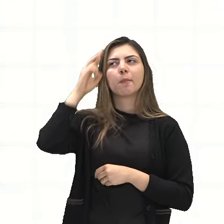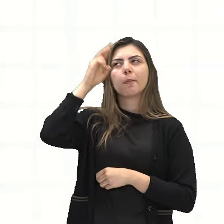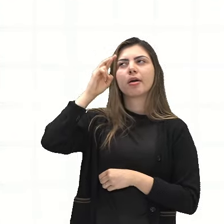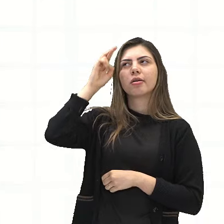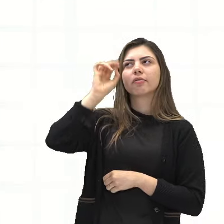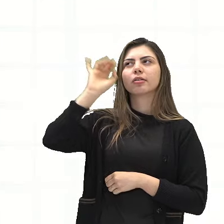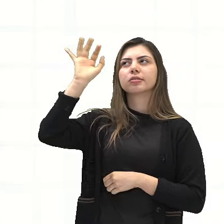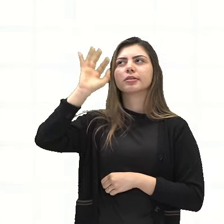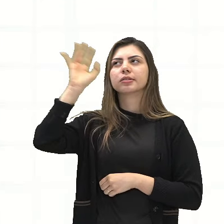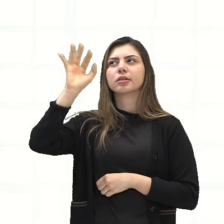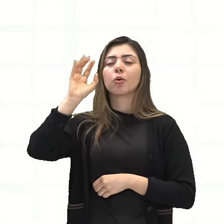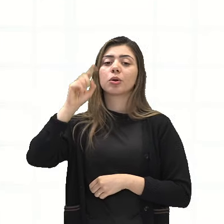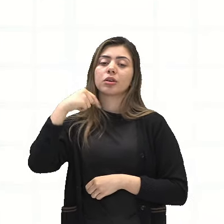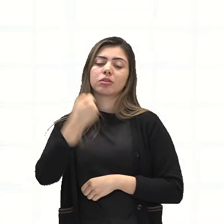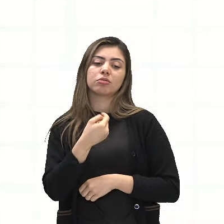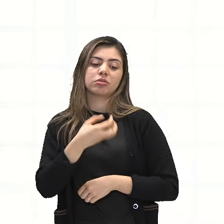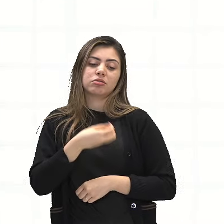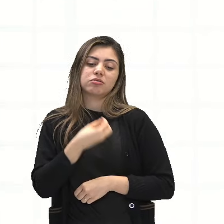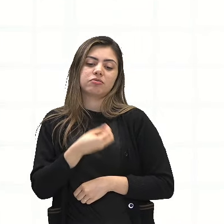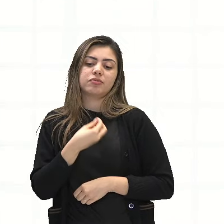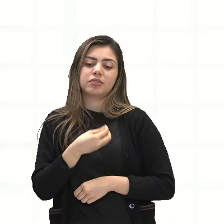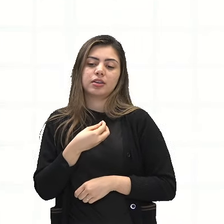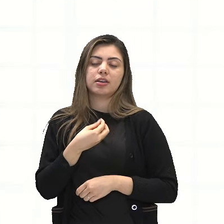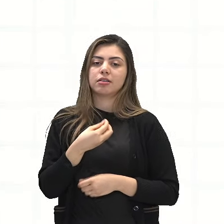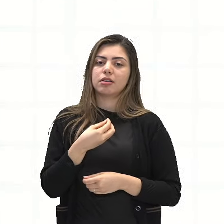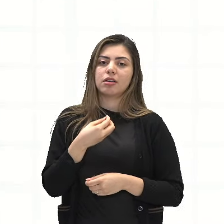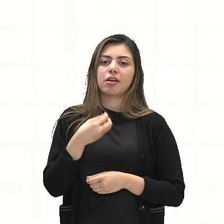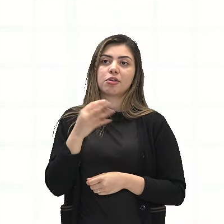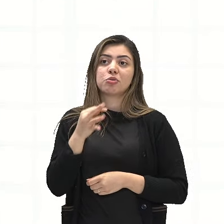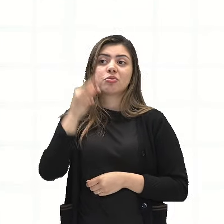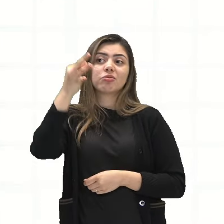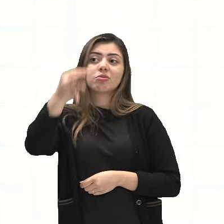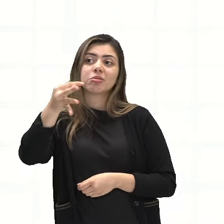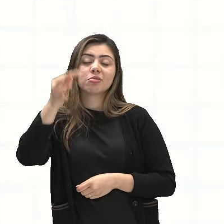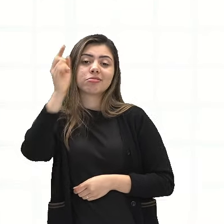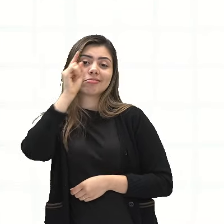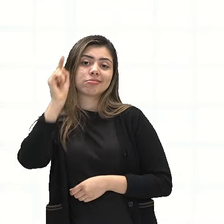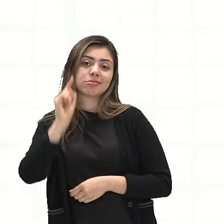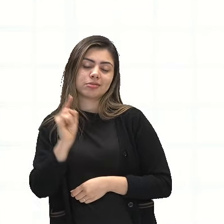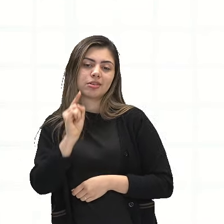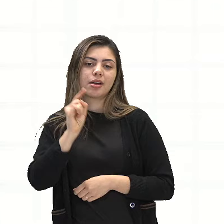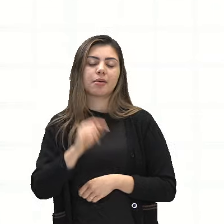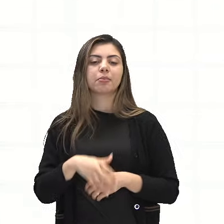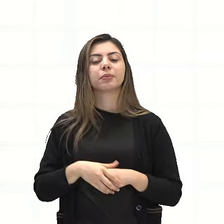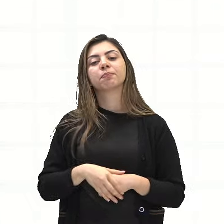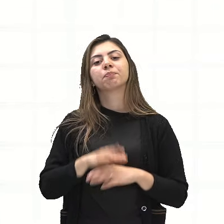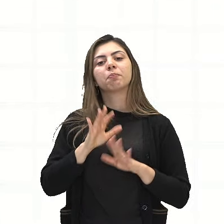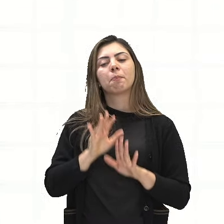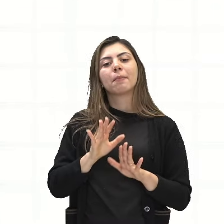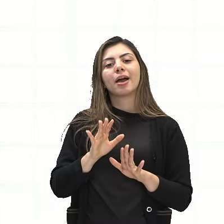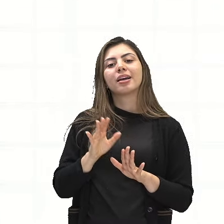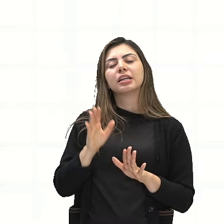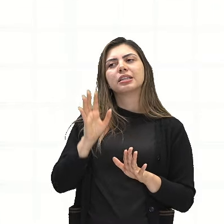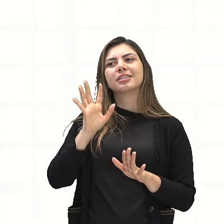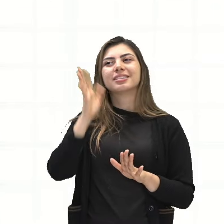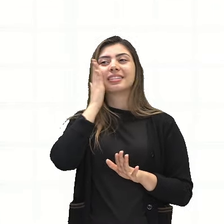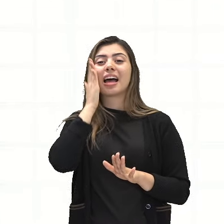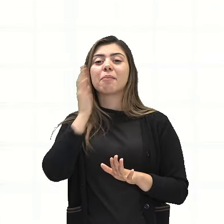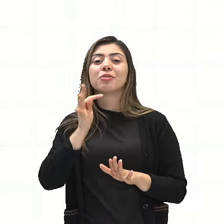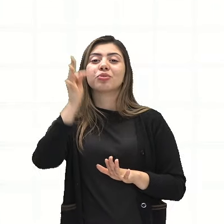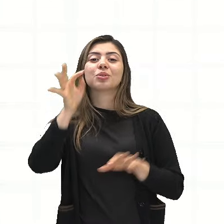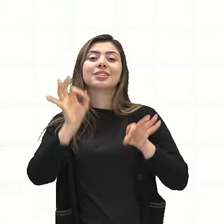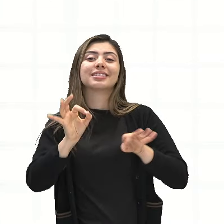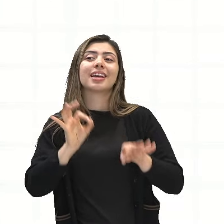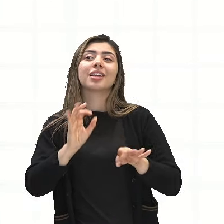falta de controle que os indivíduos têm sobre seus destinos e sobre a inevitabilidade da morte.